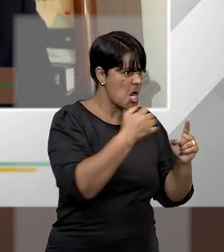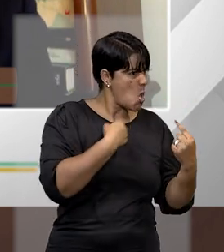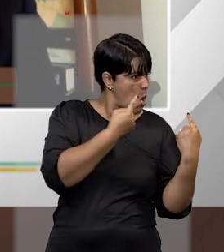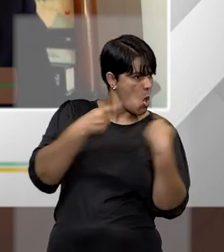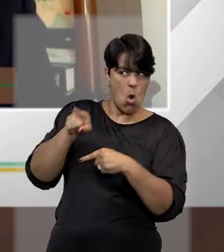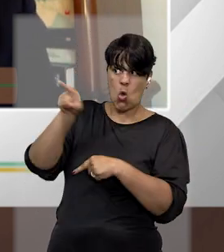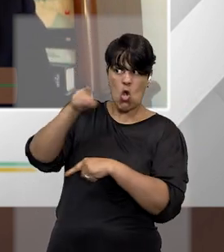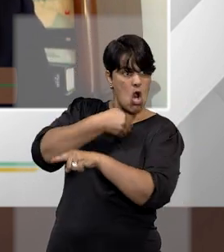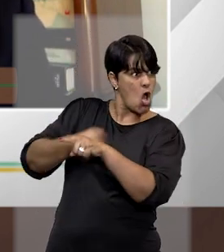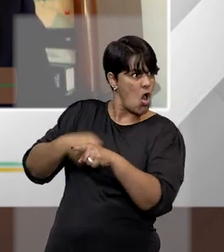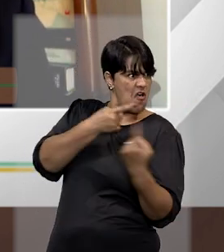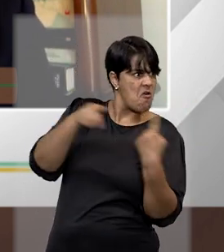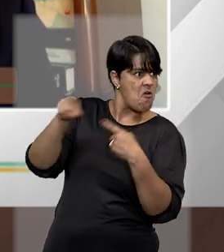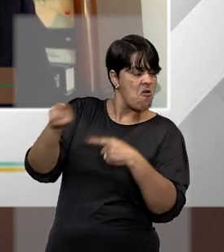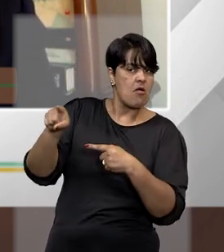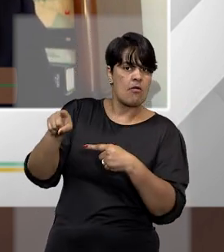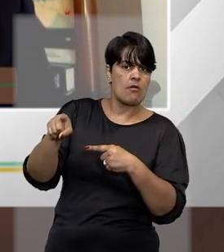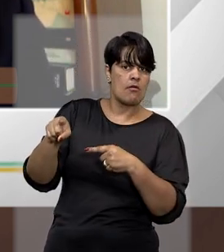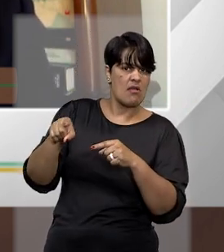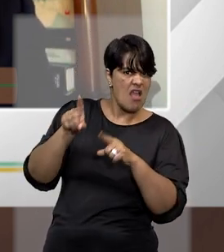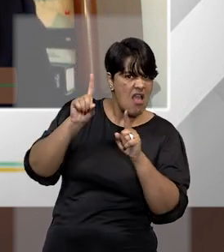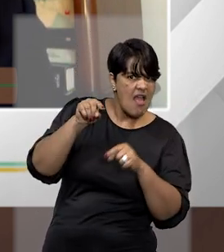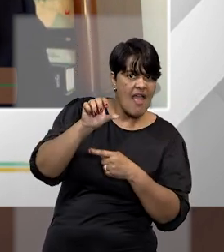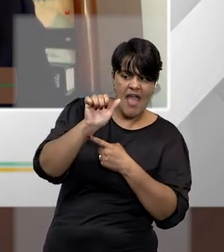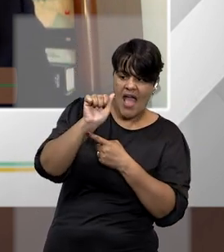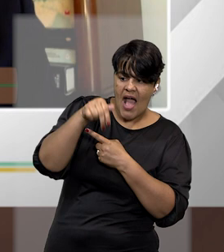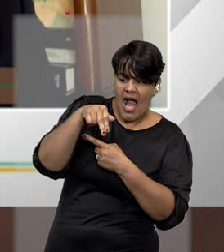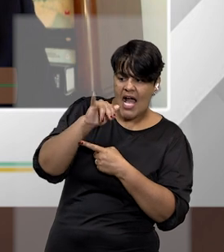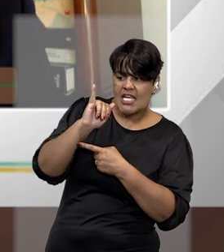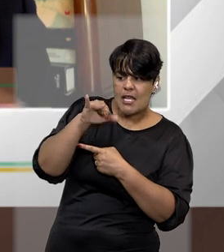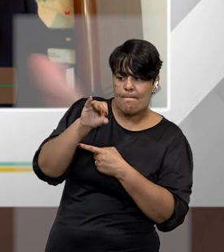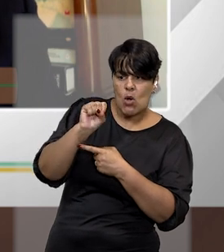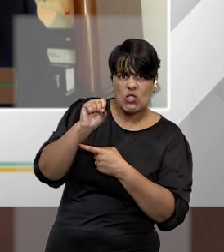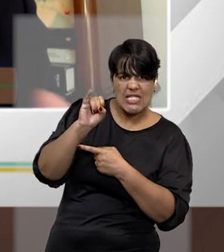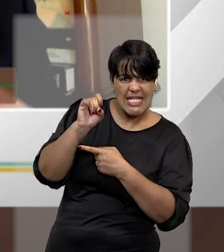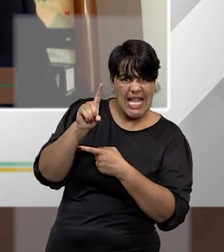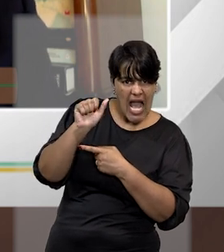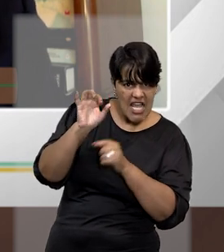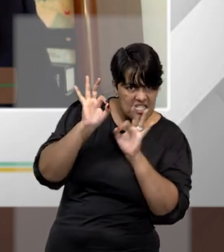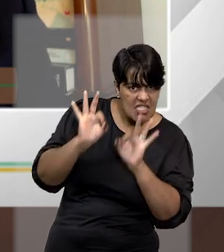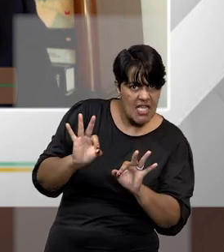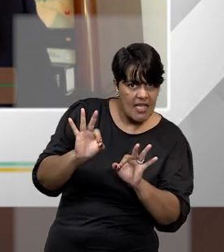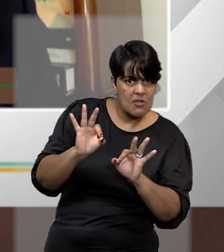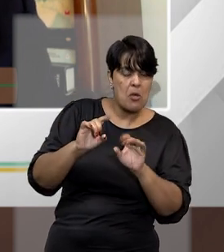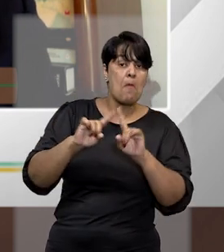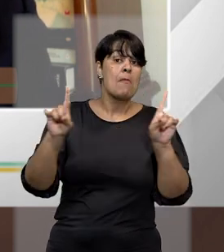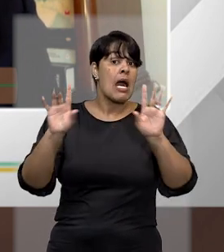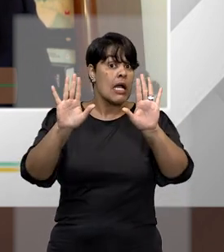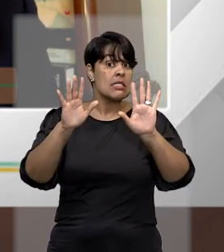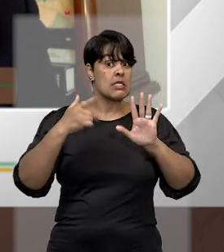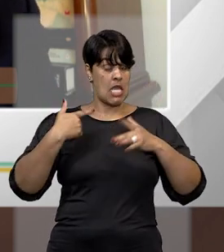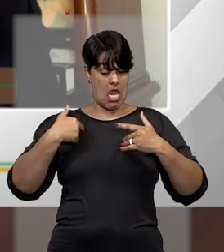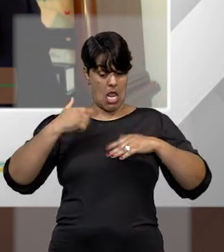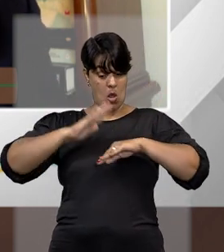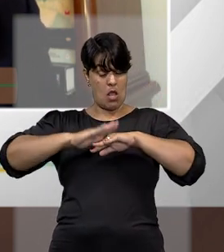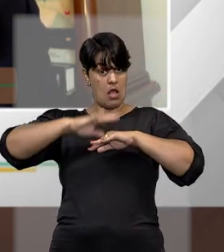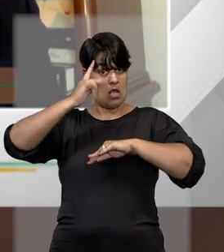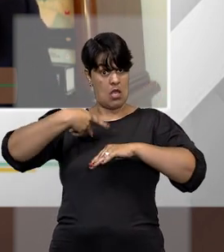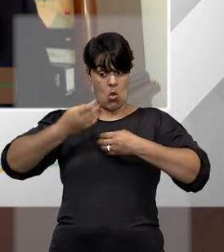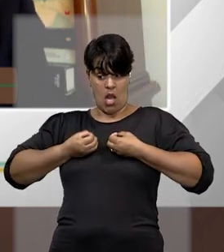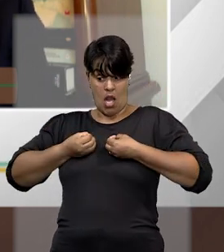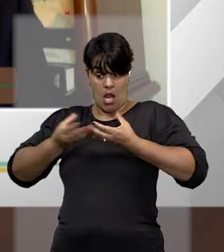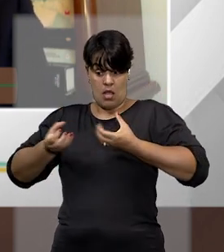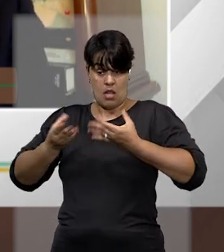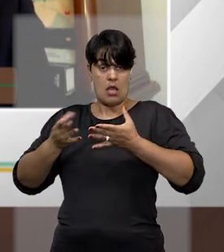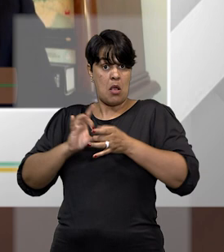está dentro da minha liberdade de expressão ou não? Eu penso que aí está. Eu acho que está. agora, no que diz respeito aos crimes em si